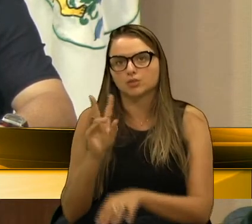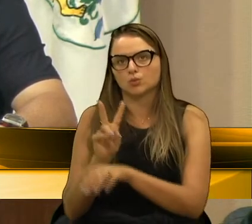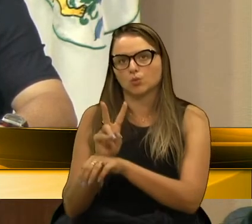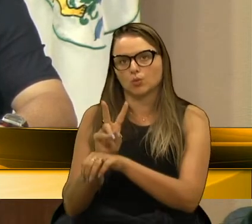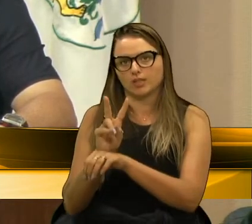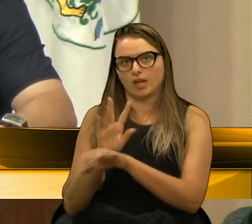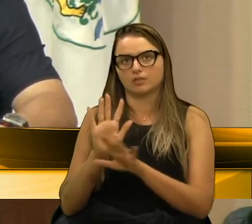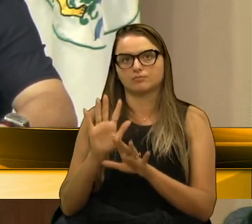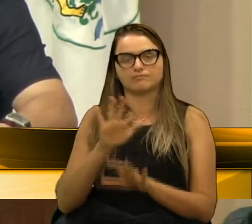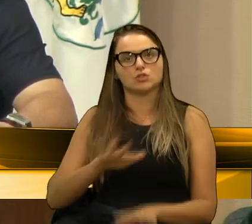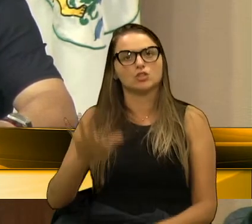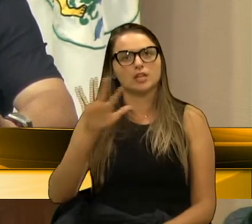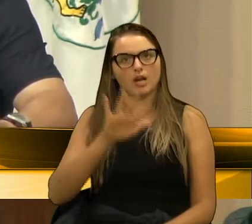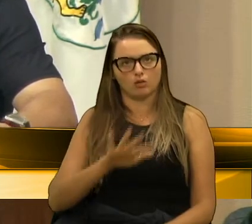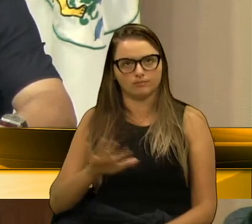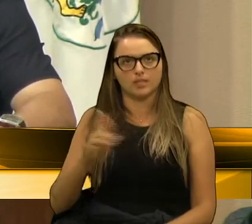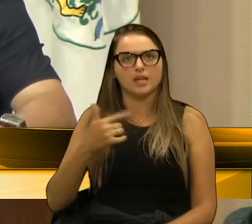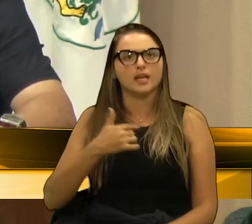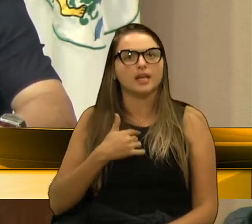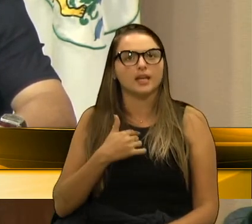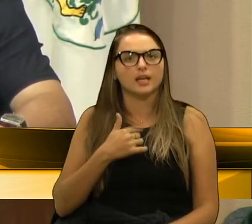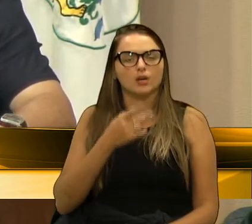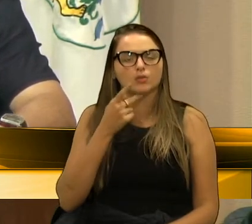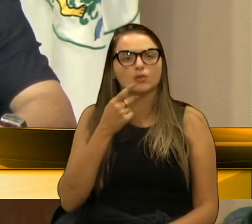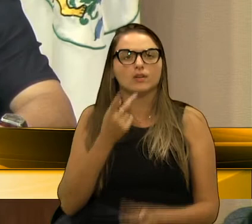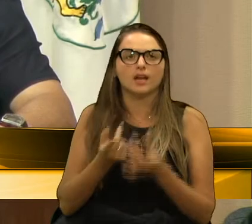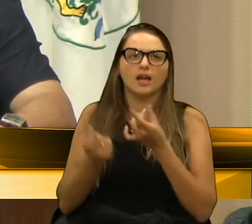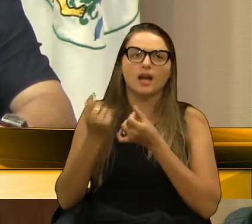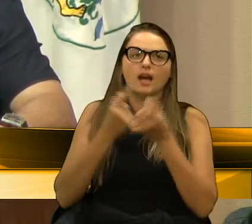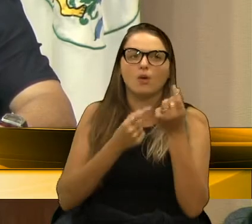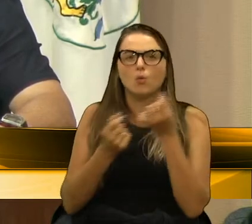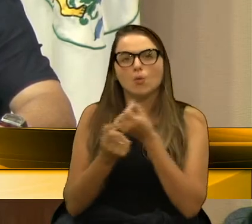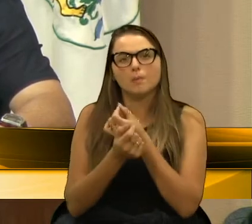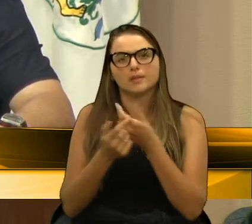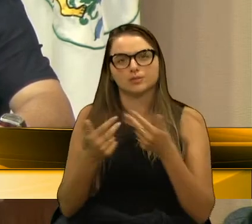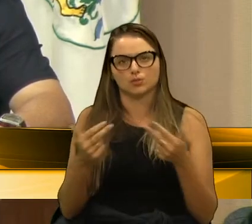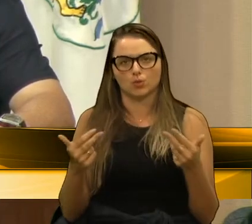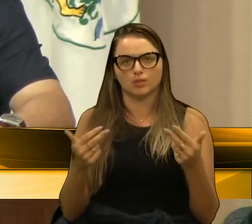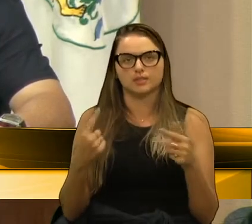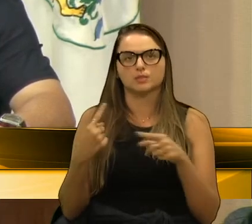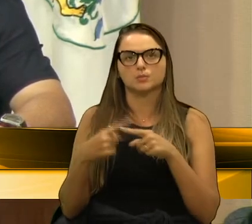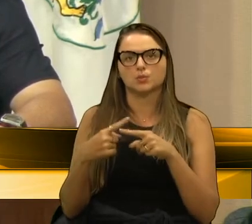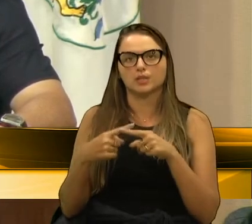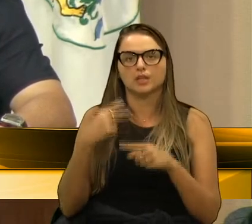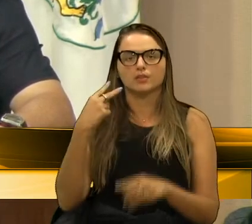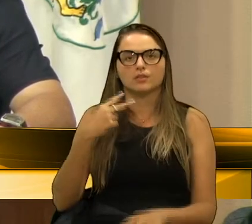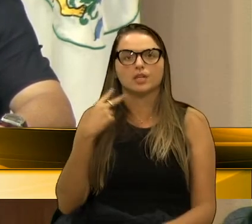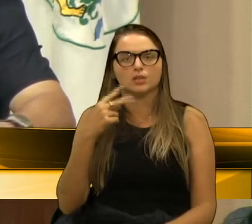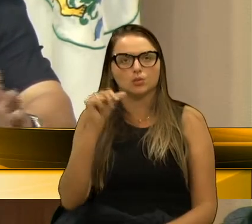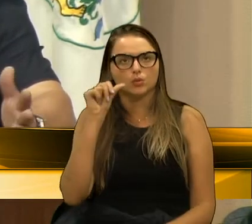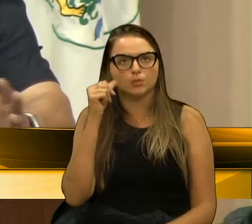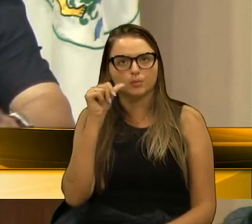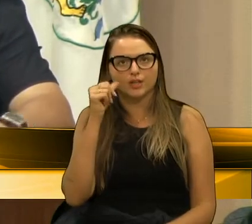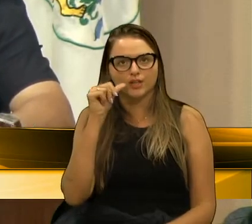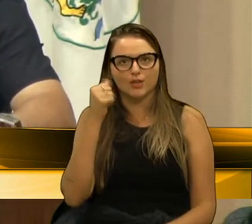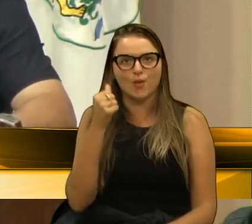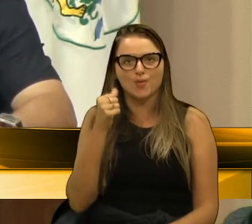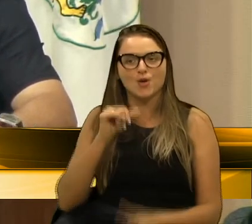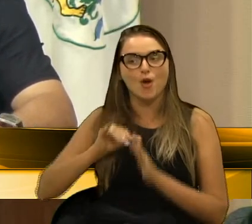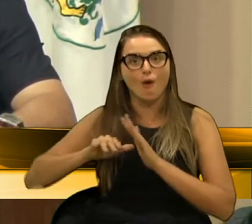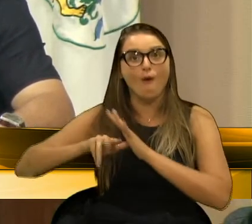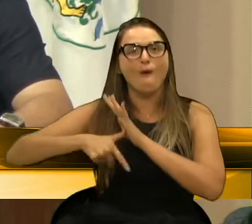Eu vou fazer algumas pequenas colocações, porque o colega vereador Marcon roubou a minha fala.